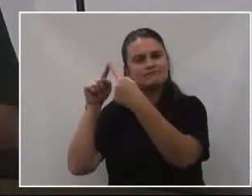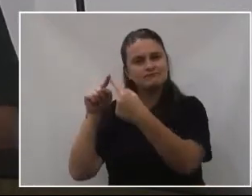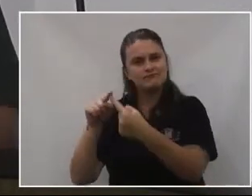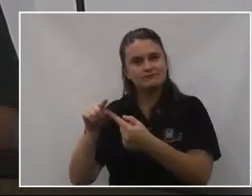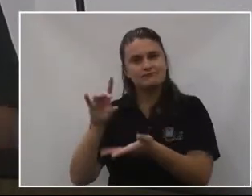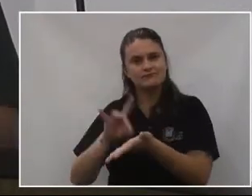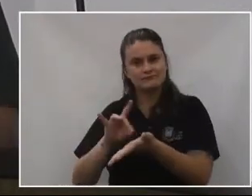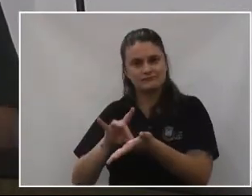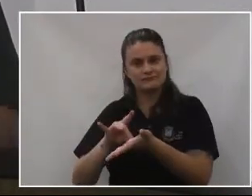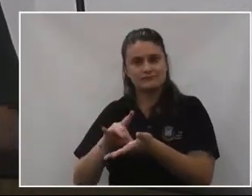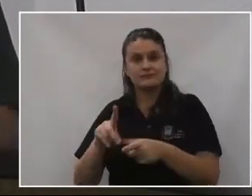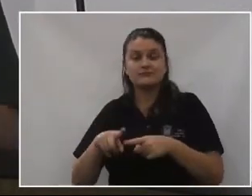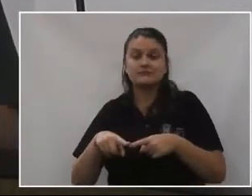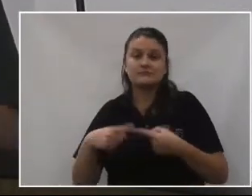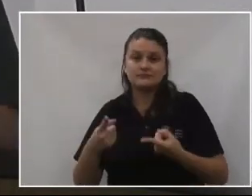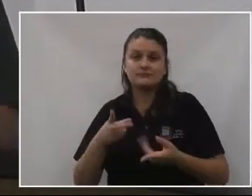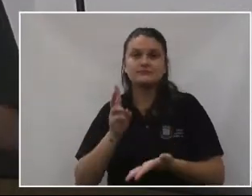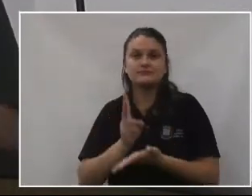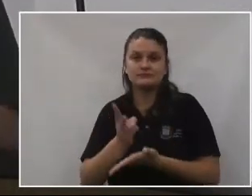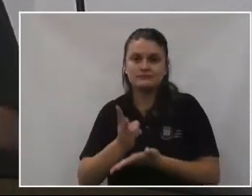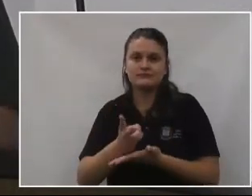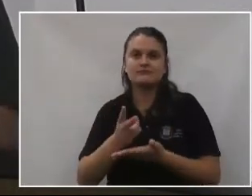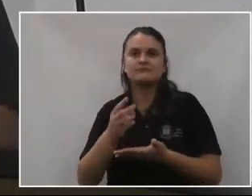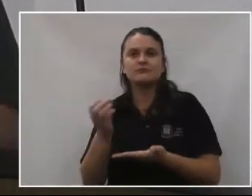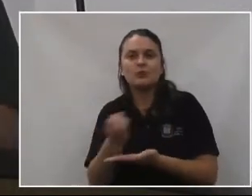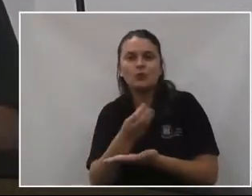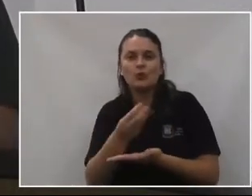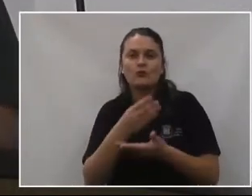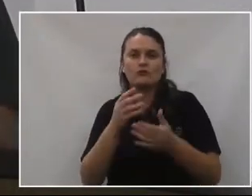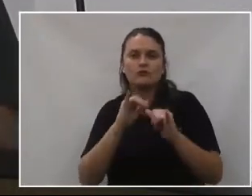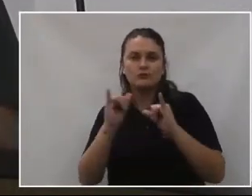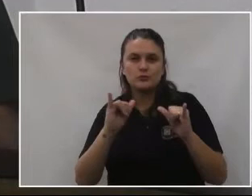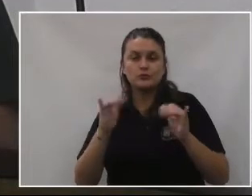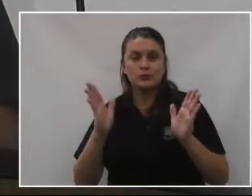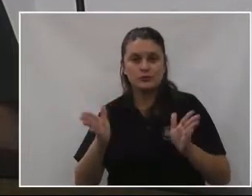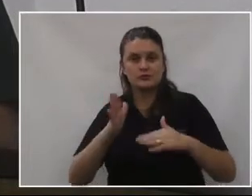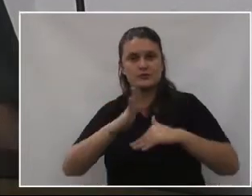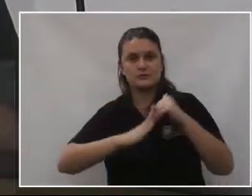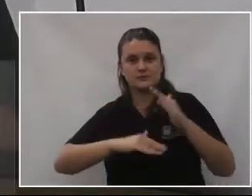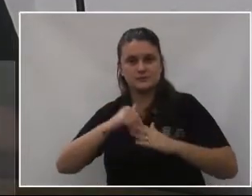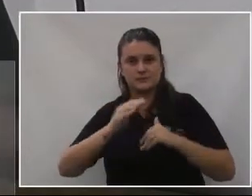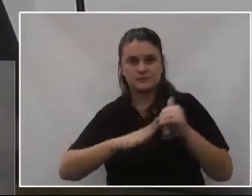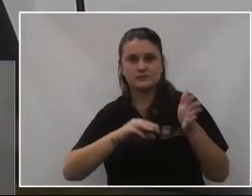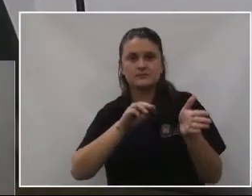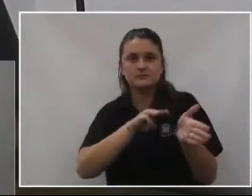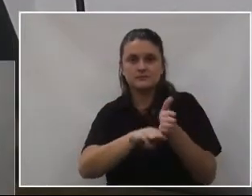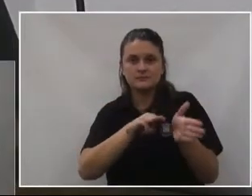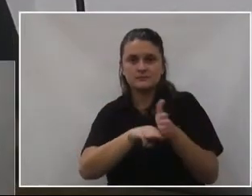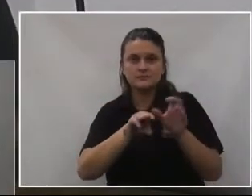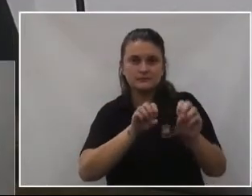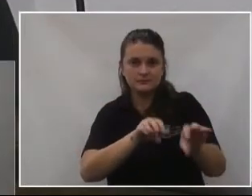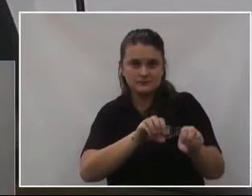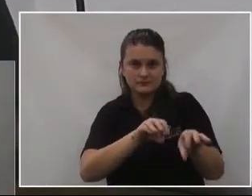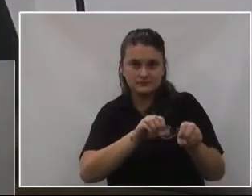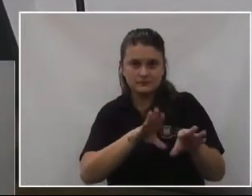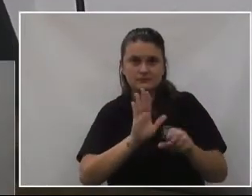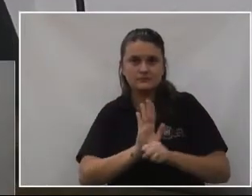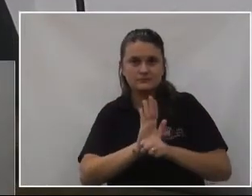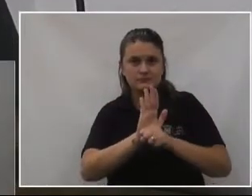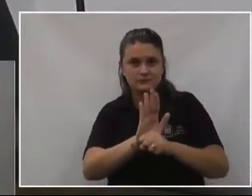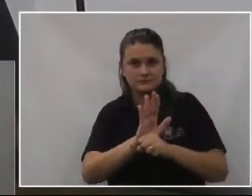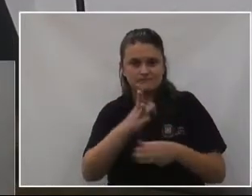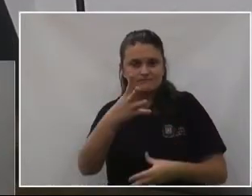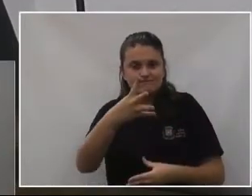só que vem sempre sendo atualizada. Hoje, nós praticamos o método educativo. Então, ele ajuda no